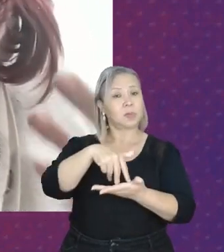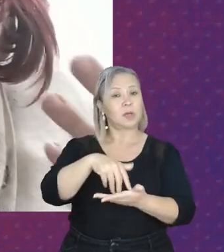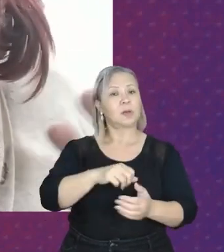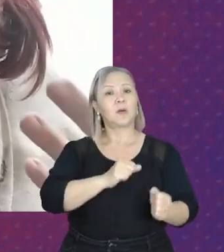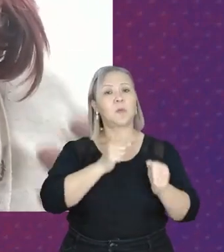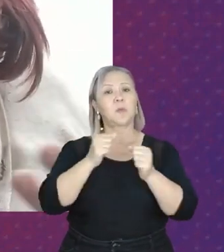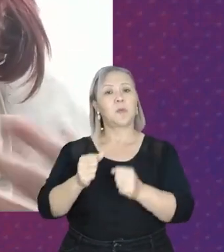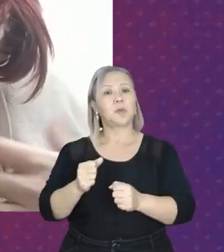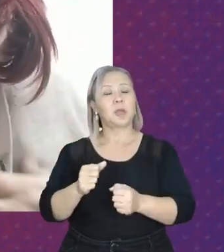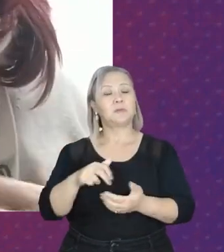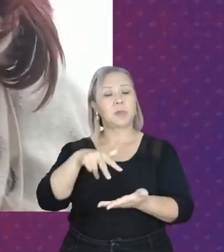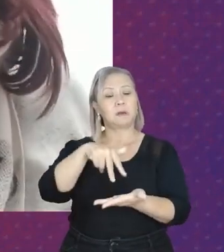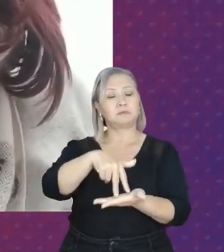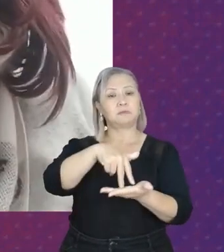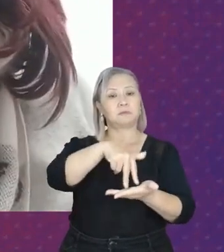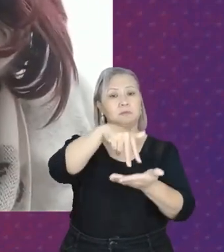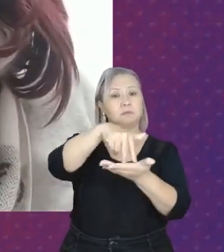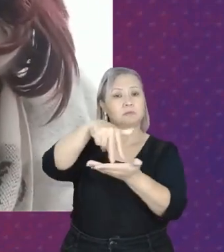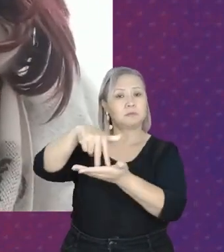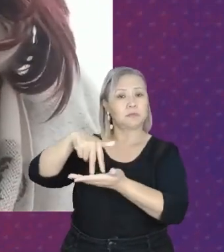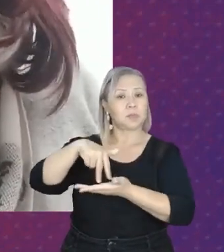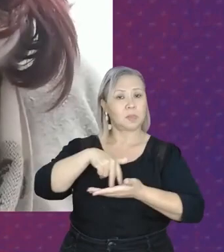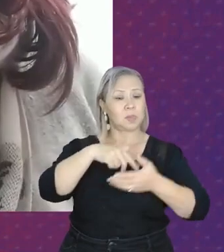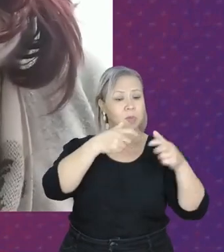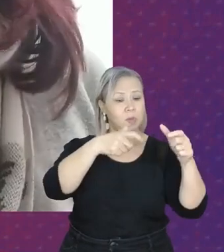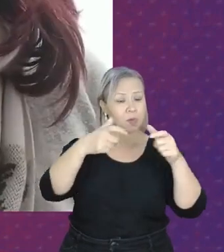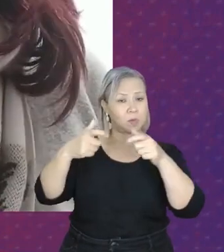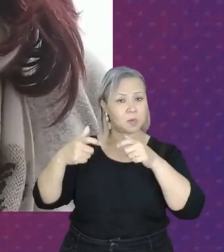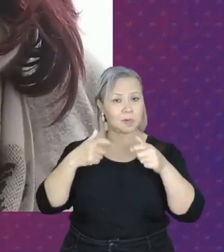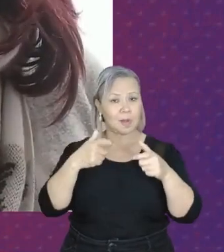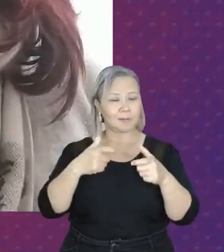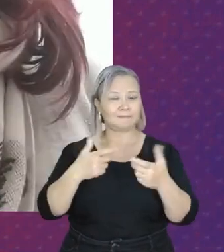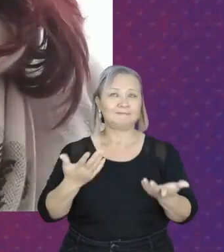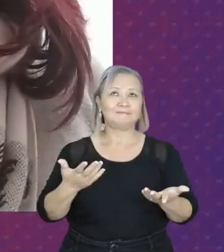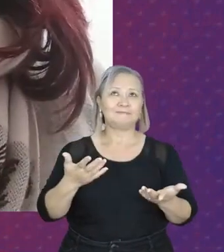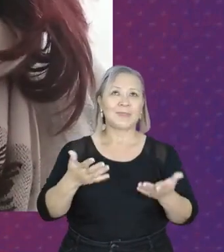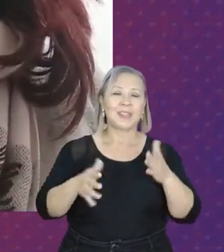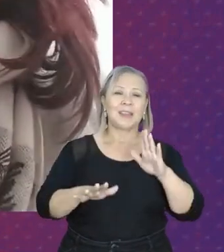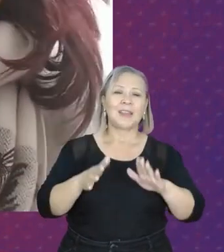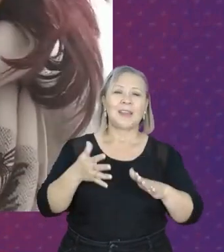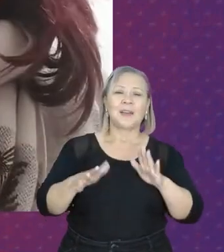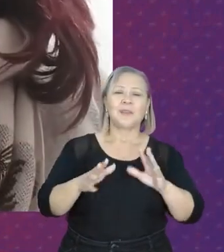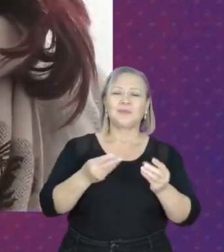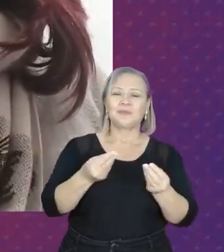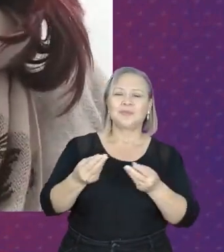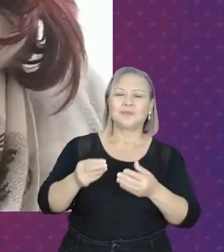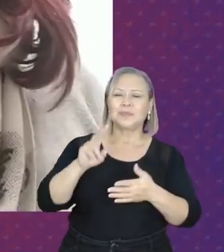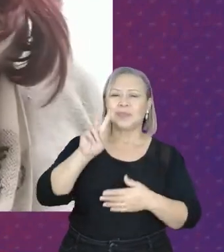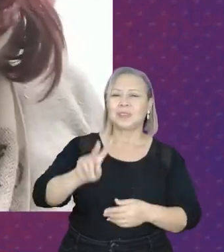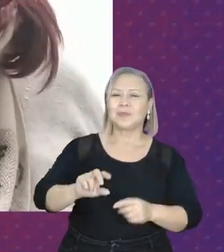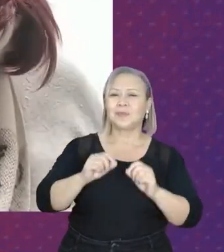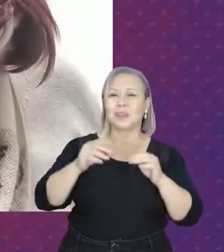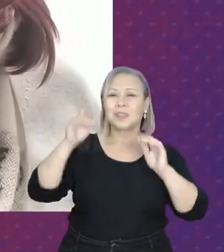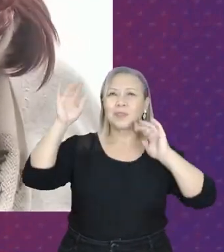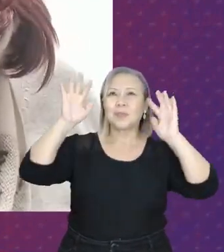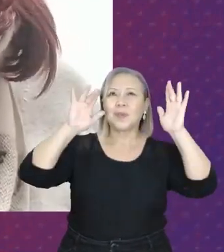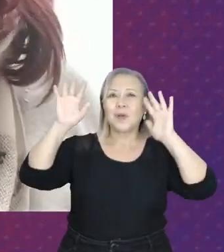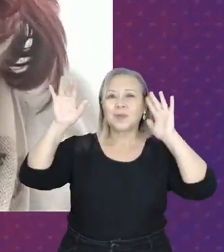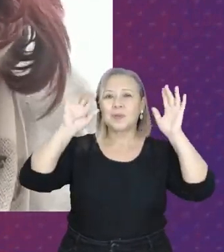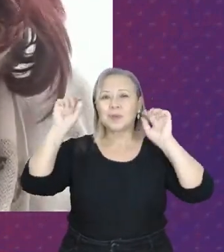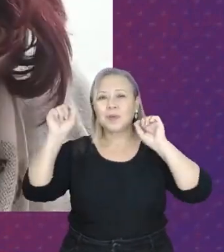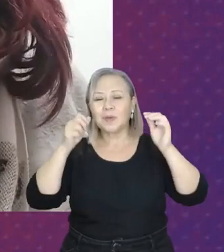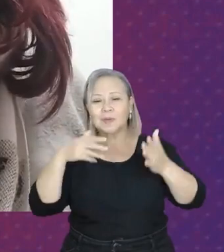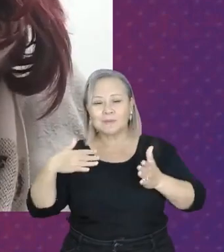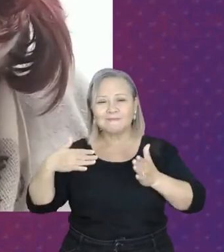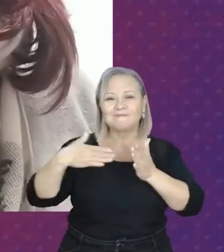Então, muitas vezes, os nossos sonhos são interrompidos aí, porque as nossas obrigações devem ser apenas da cuidar de casa,